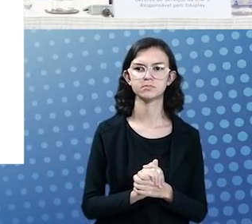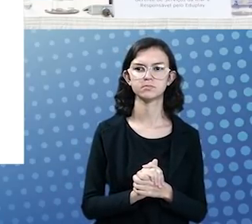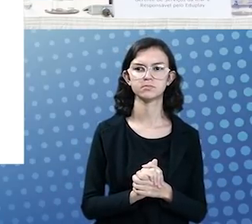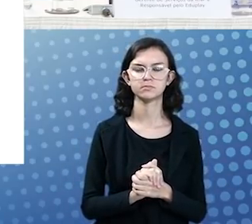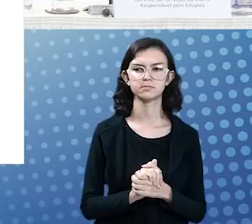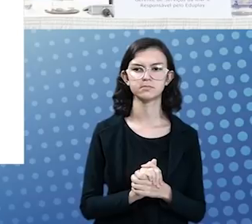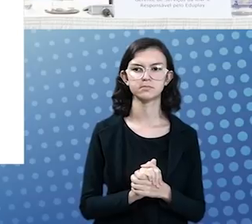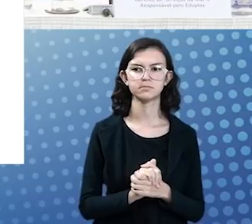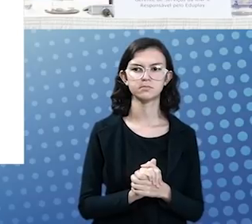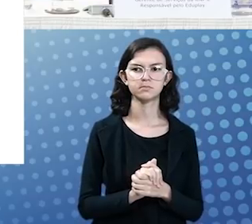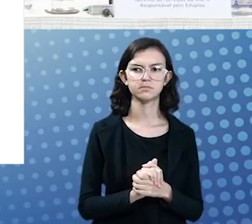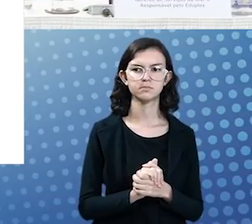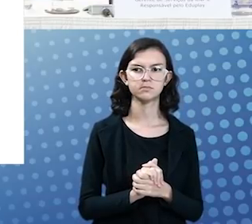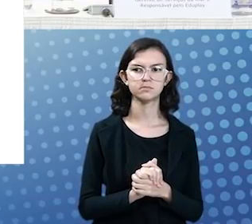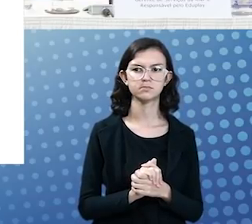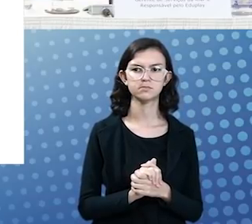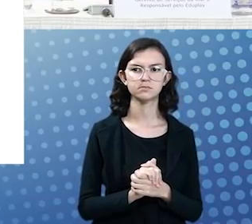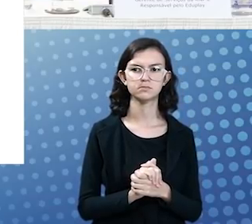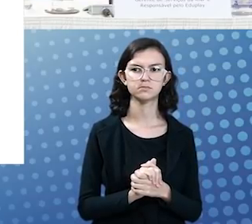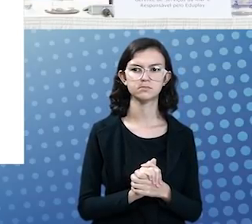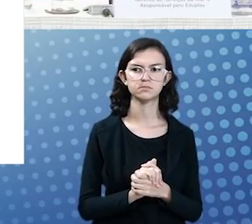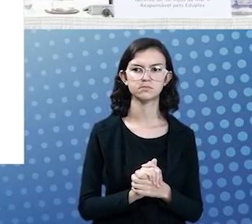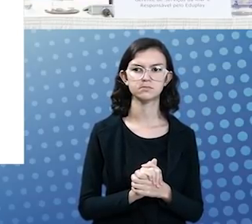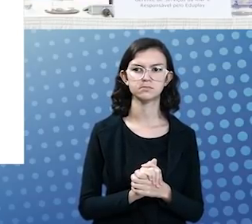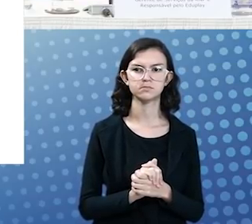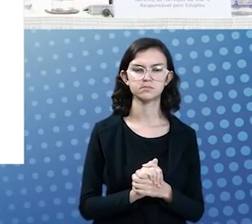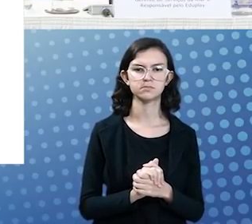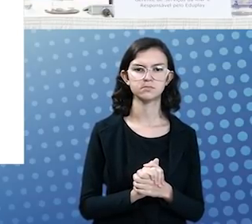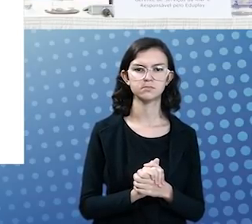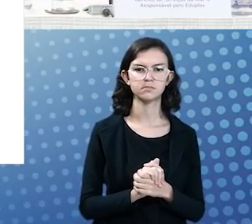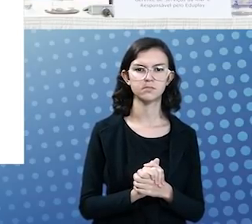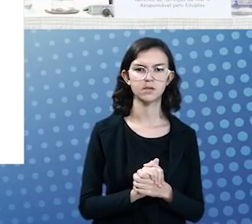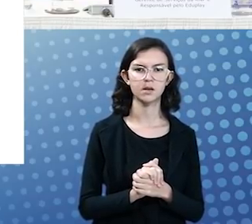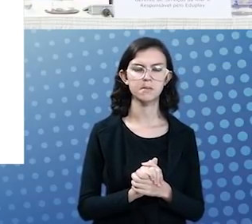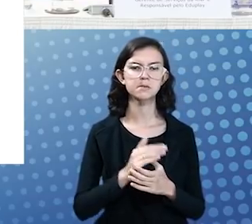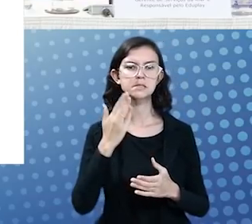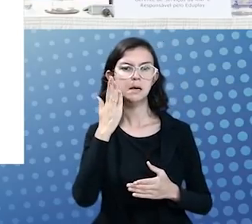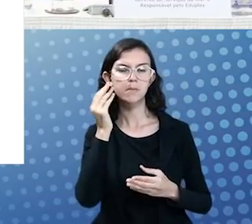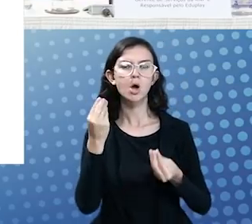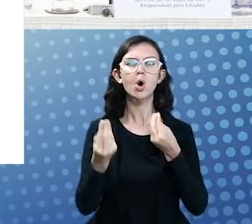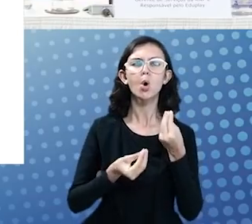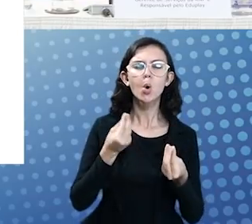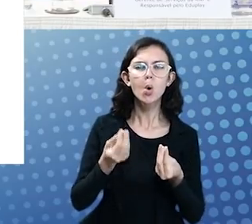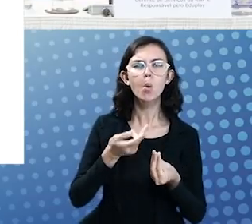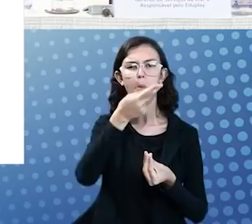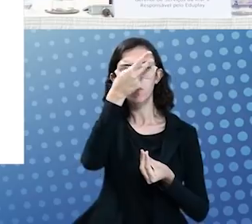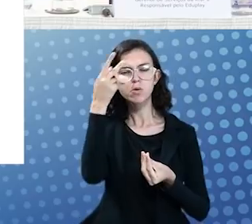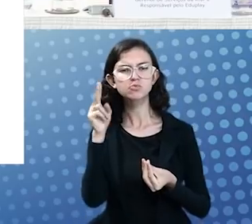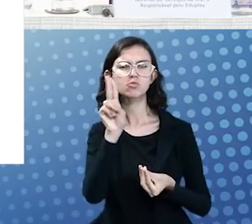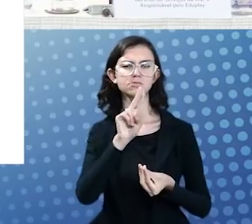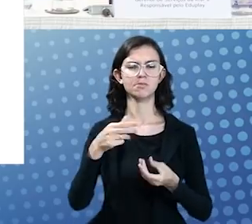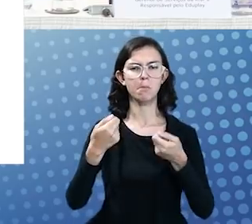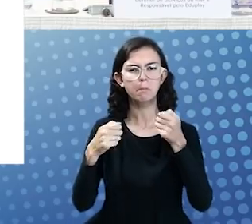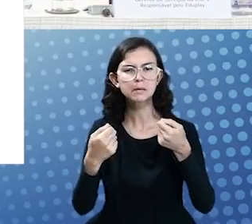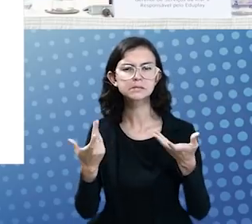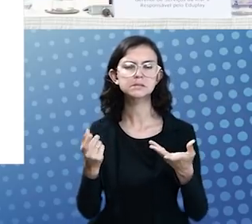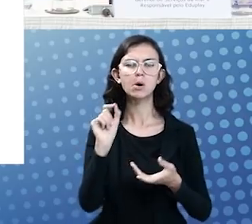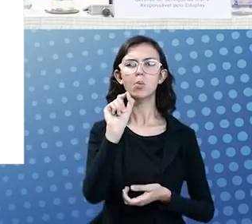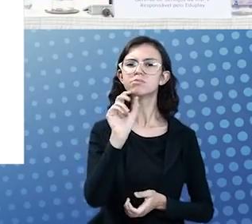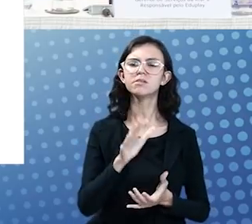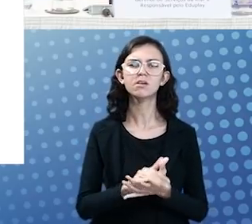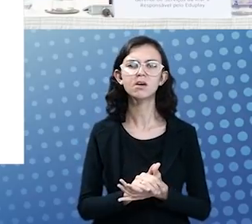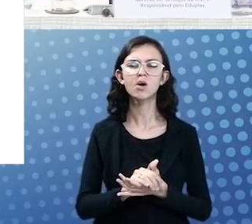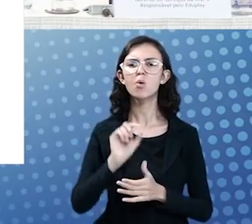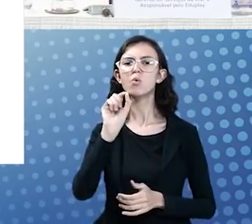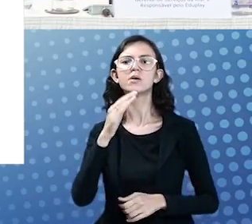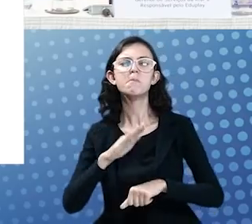ficasse, nós tivéssemos claramente qual é a jornada do usuário, o o usuário precisa, o que ele